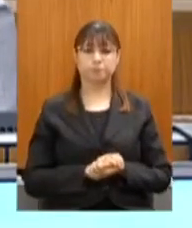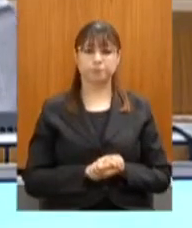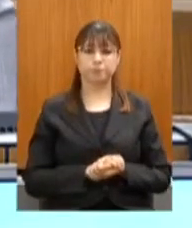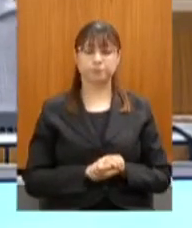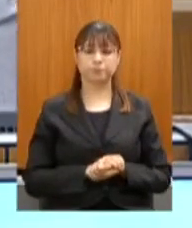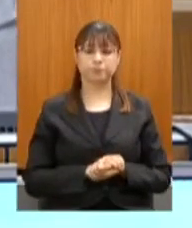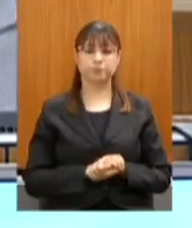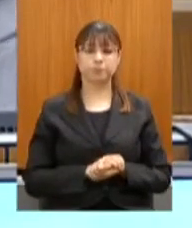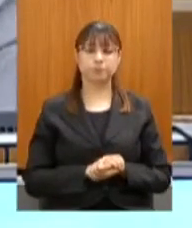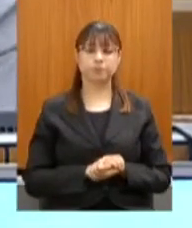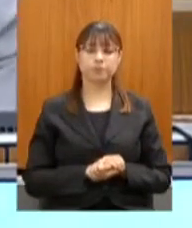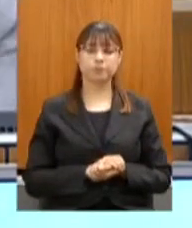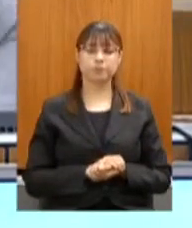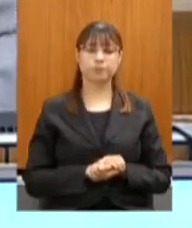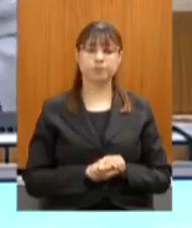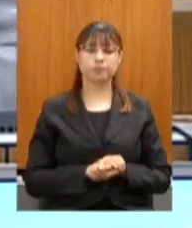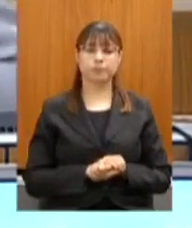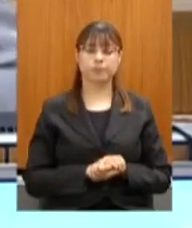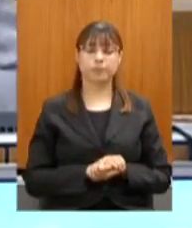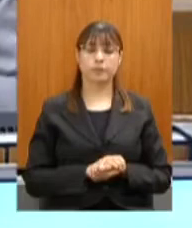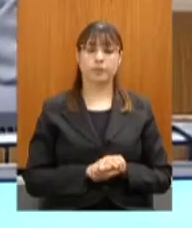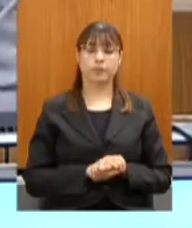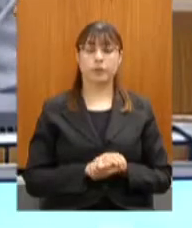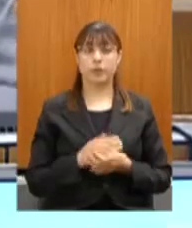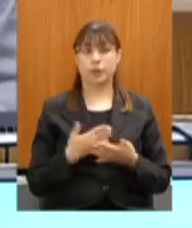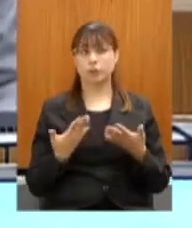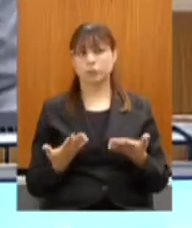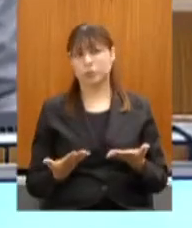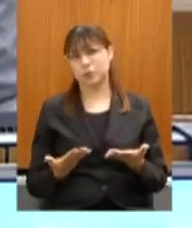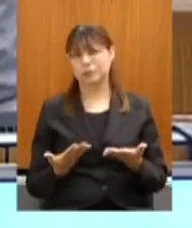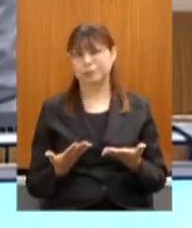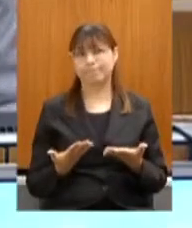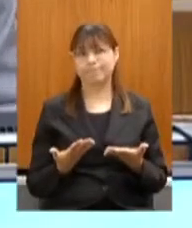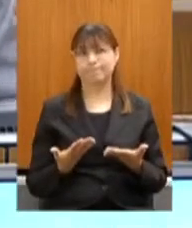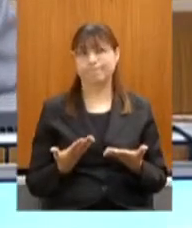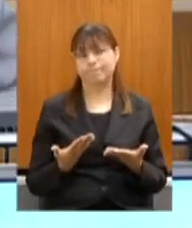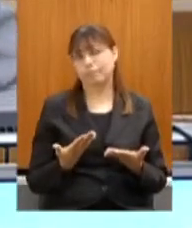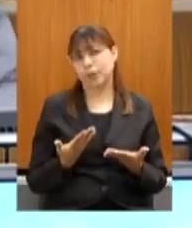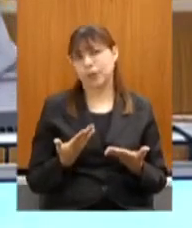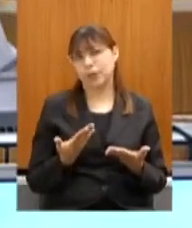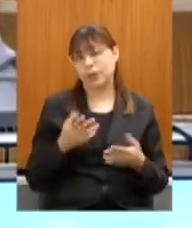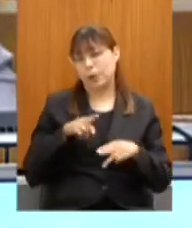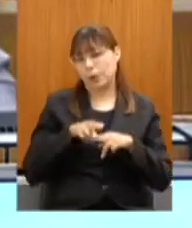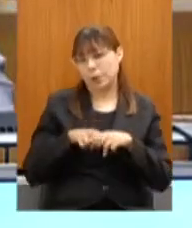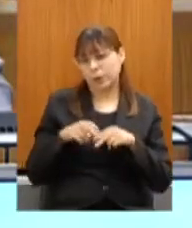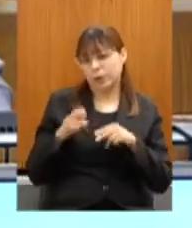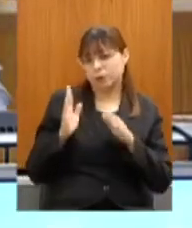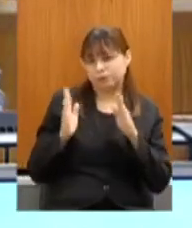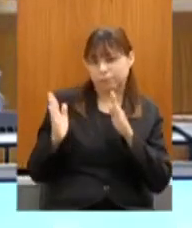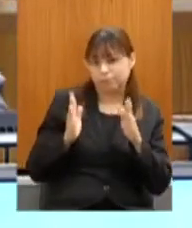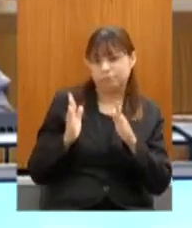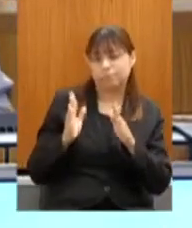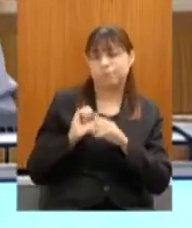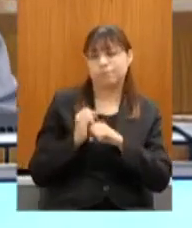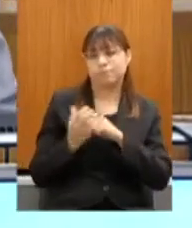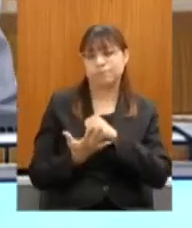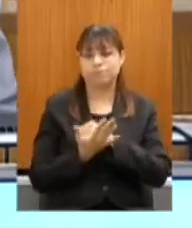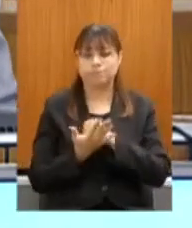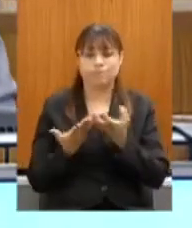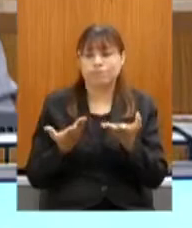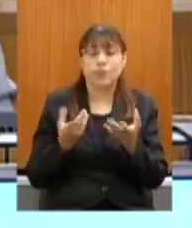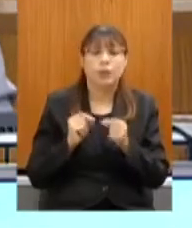E, então, para enfrentar esse momento, nós criamos um projeto Minas para Minas.